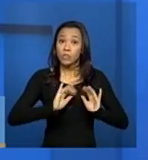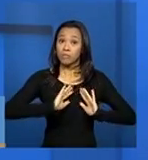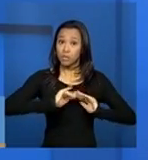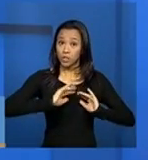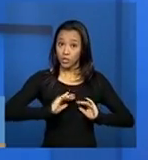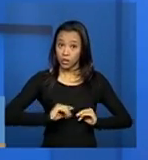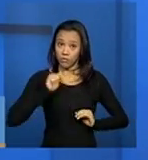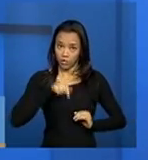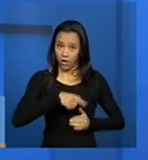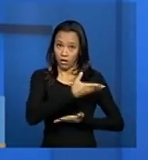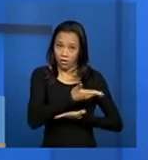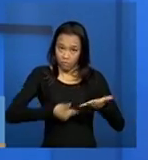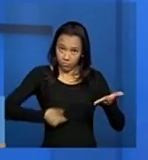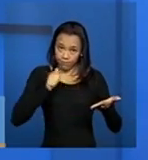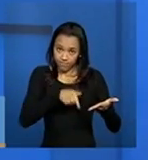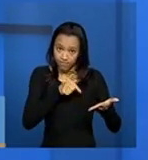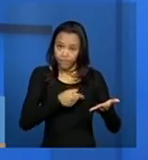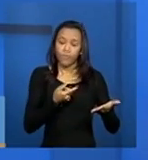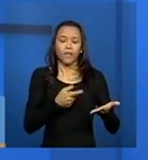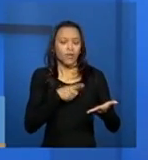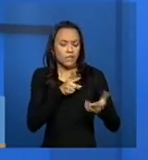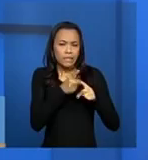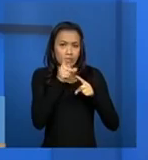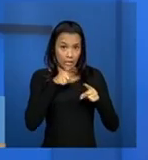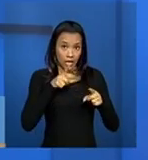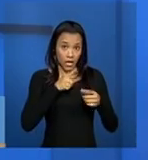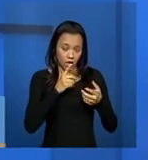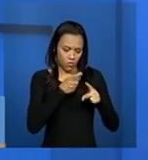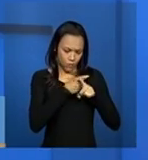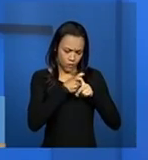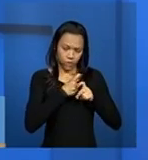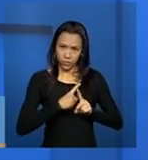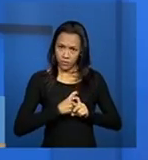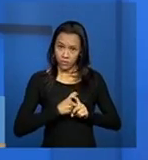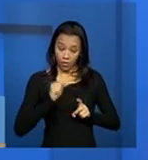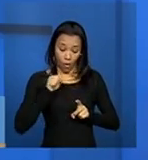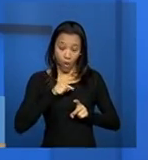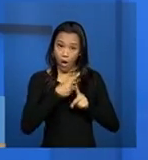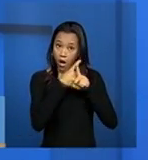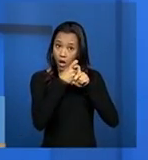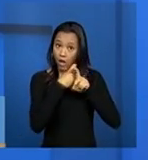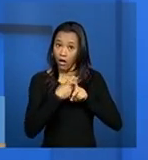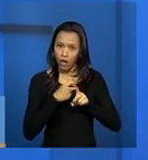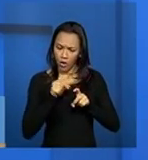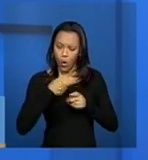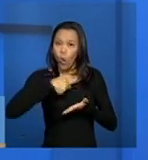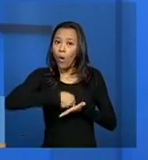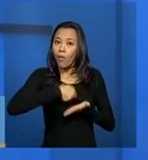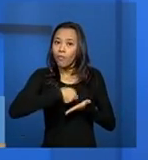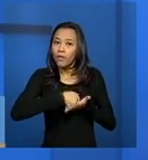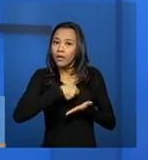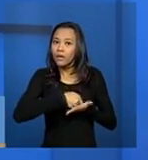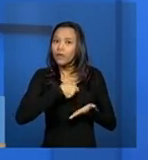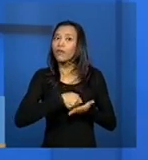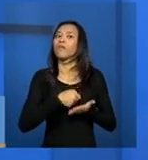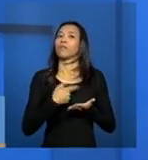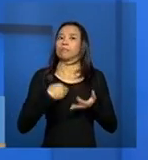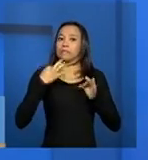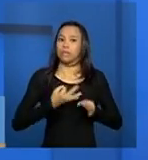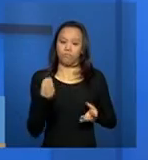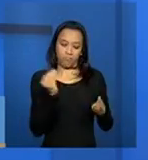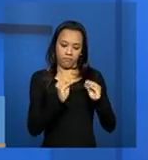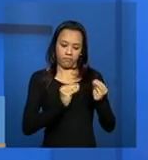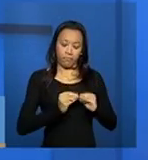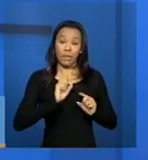observar muito bem os pontos que tem asterisco, porque nesse lugar ele pode ficar cobrando o preenchimento. depois